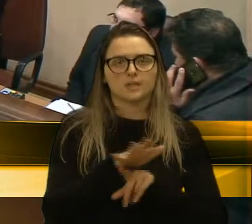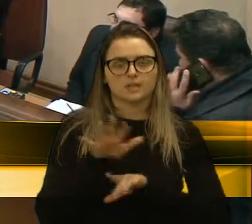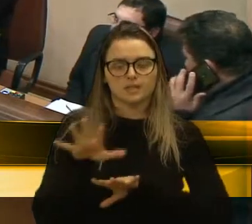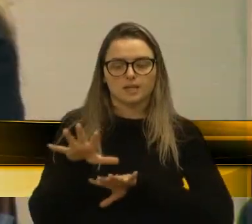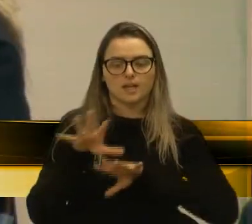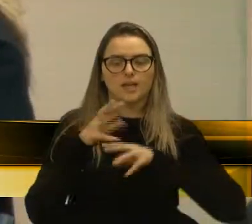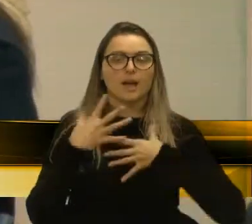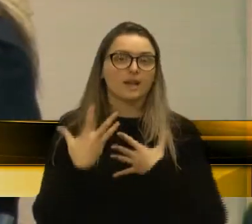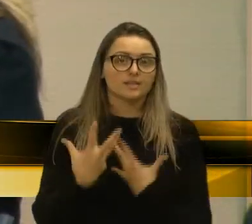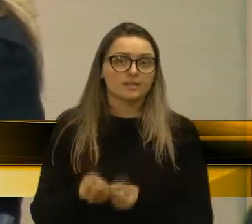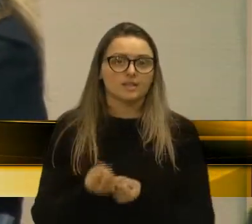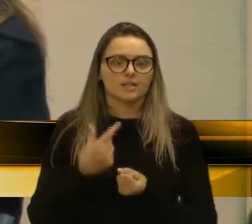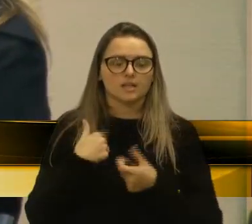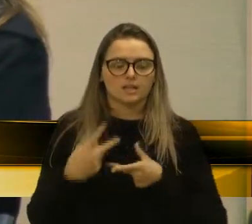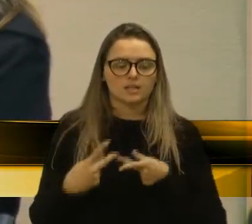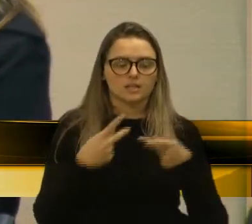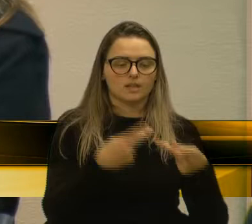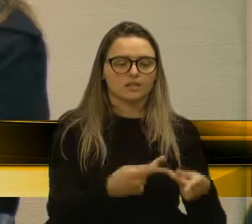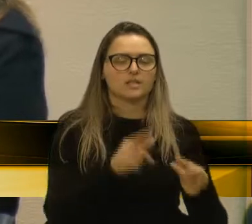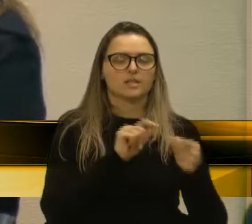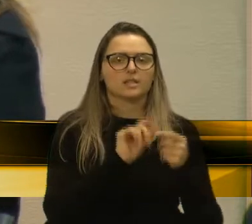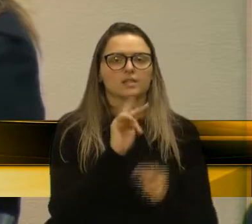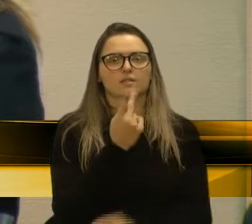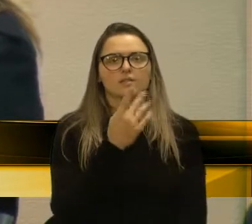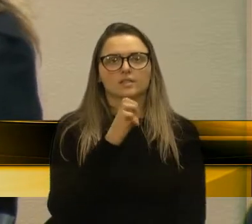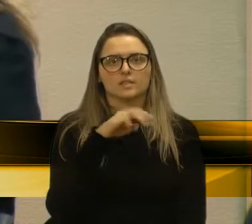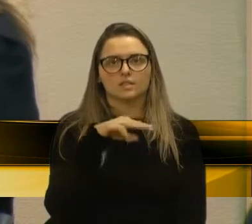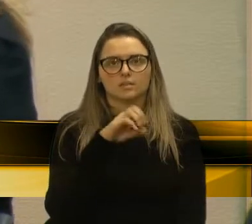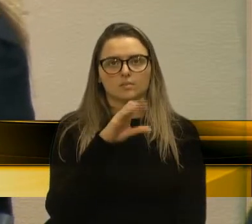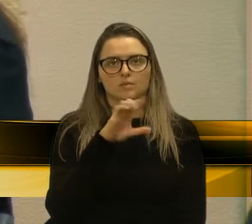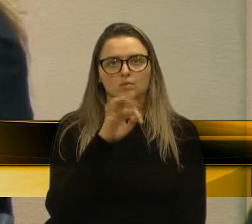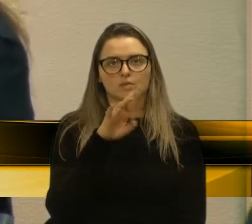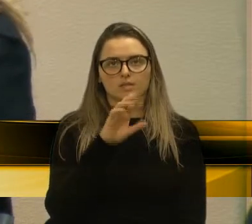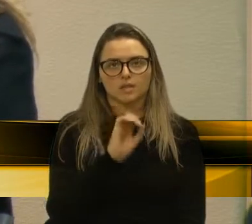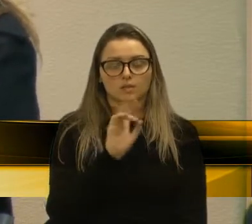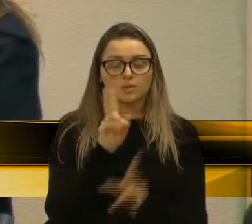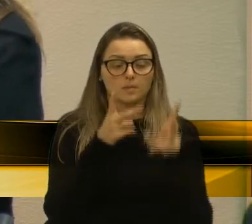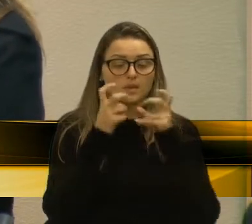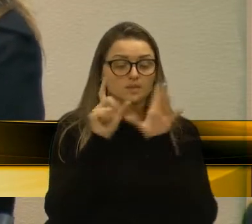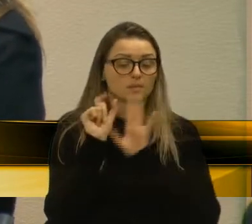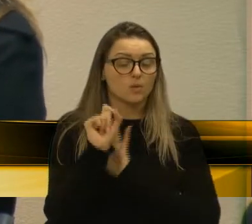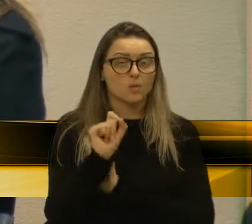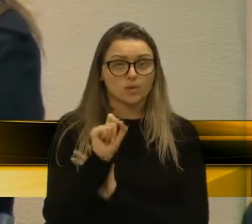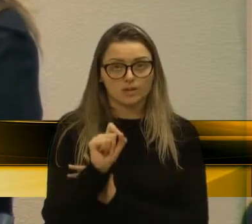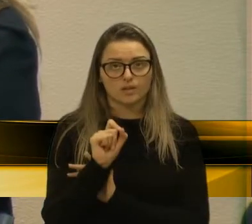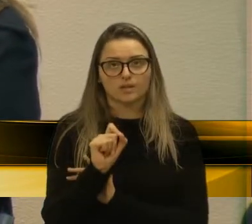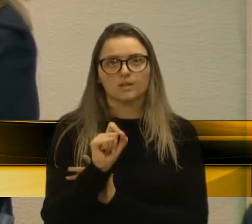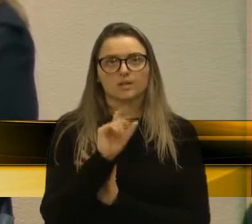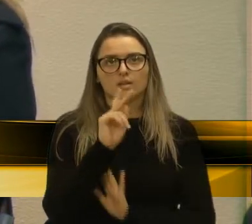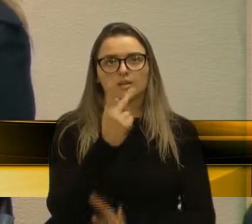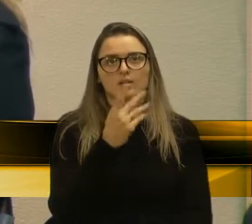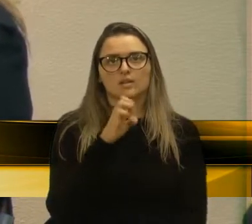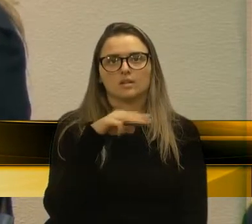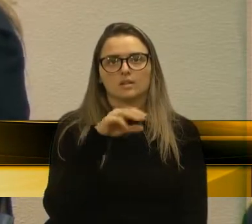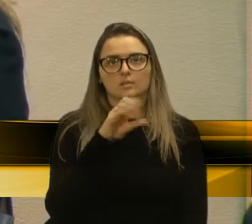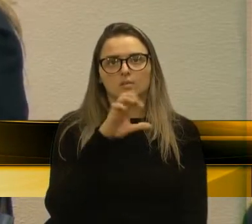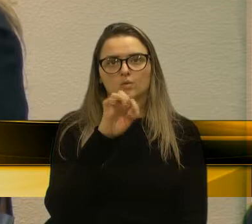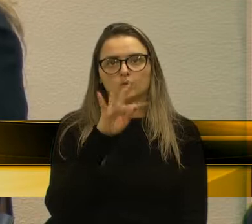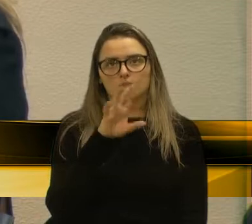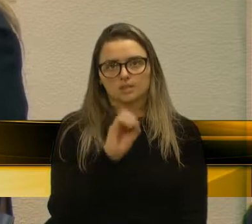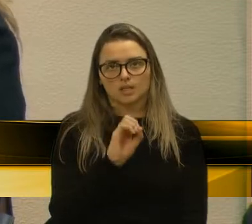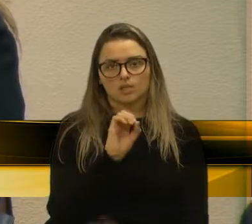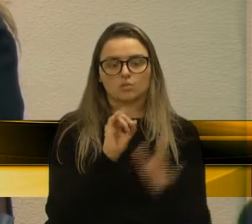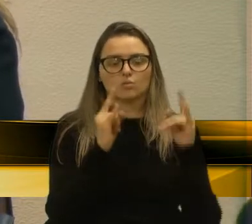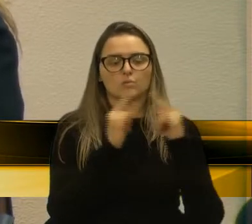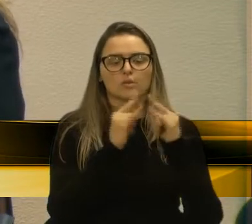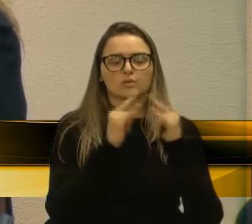uma visita que fizemos ao Hemocentro e identificamos que o Hemocentro é um órgão